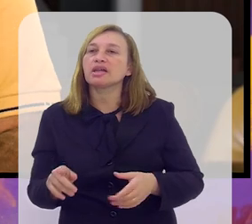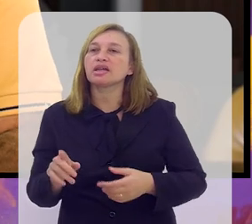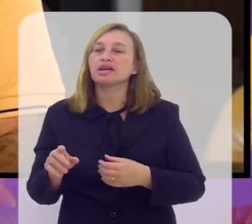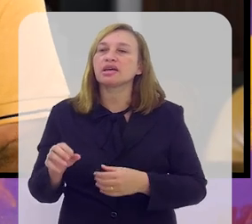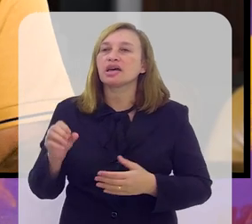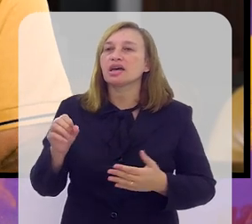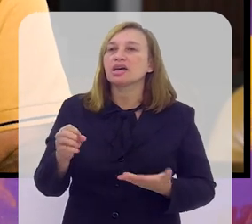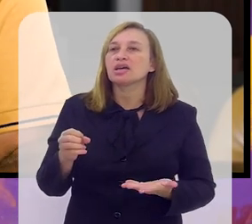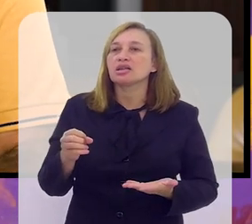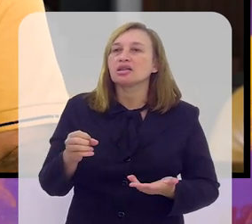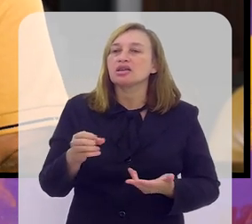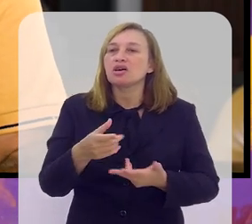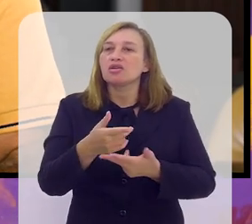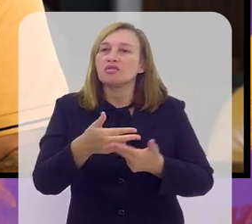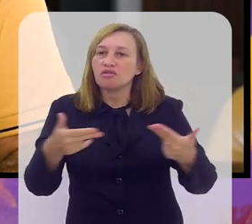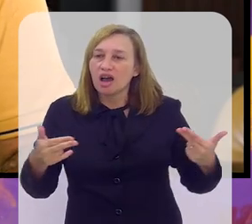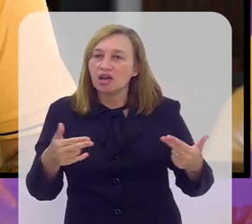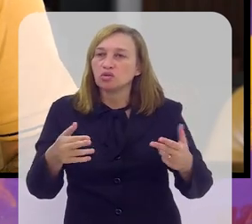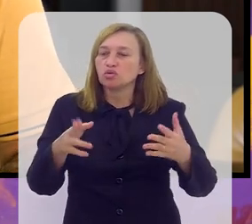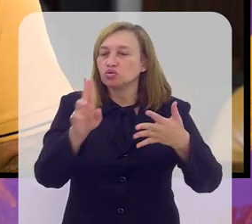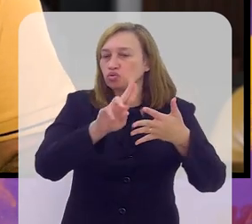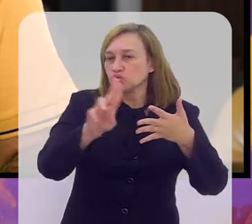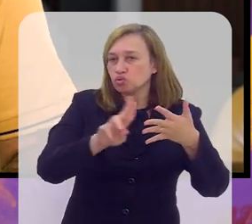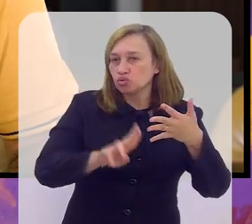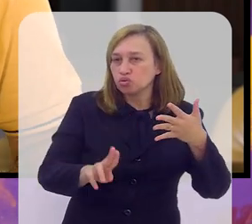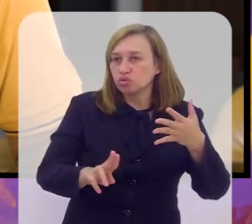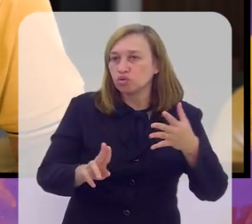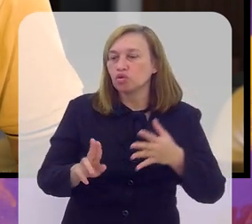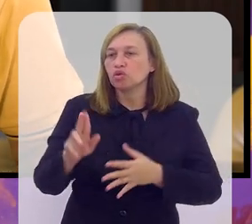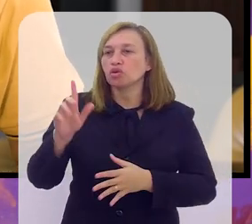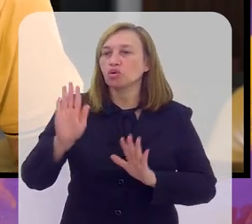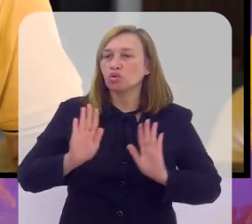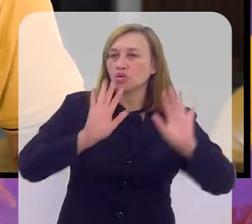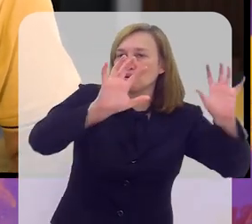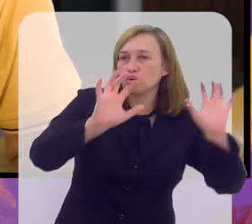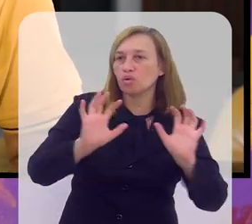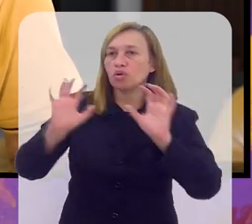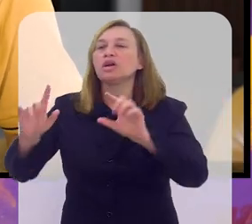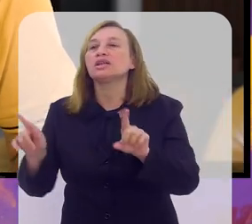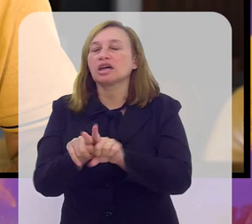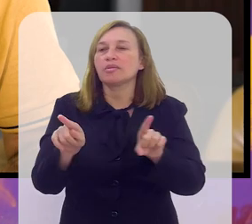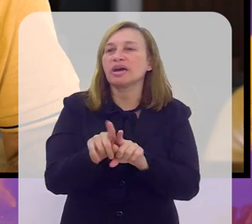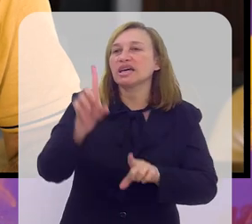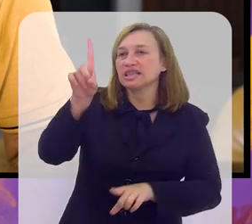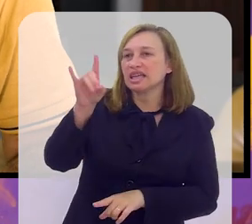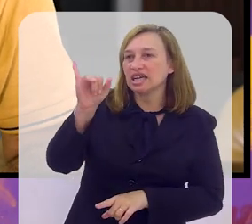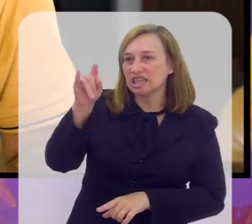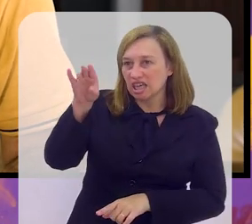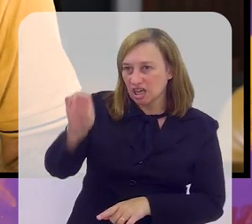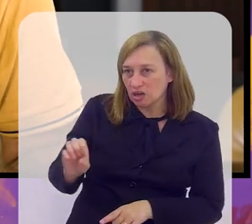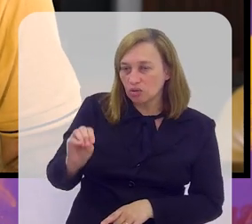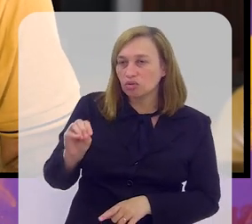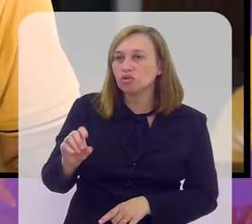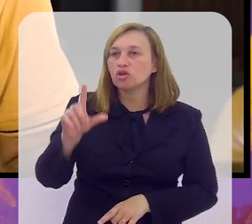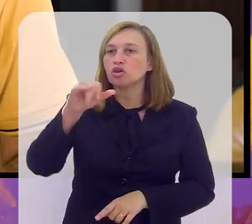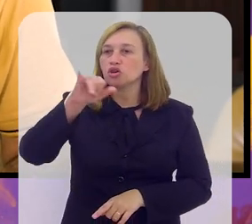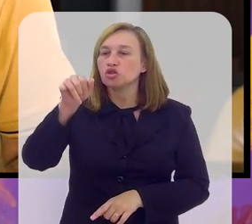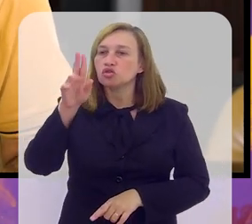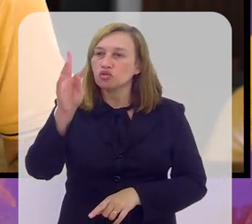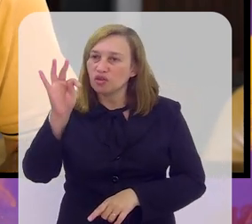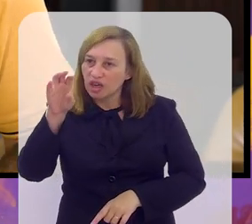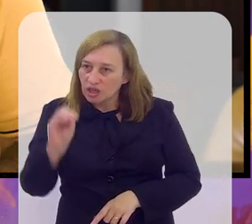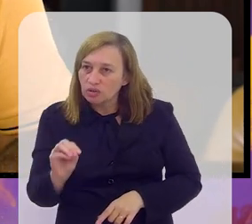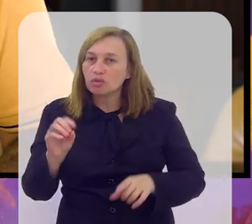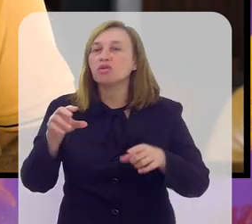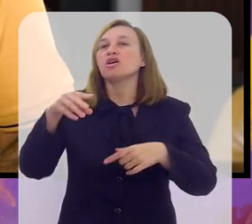City, mantido aí a base de goleiro, sendo a novidade Lucas Perri do Botafogo. Depois tivemos o Danilo do Juventus, aí em relação